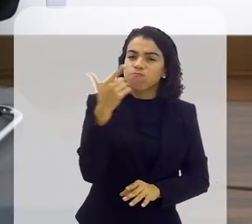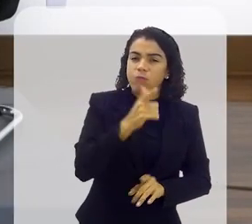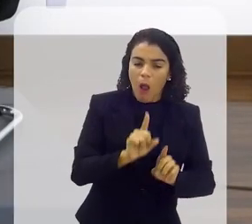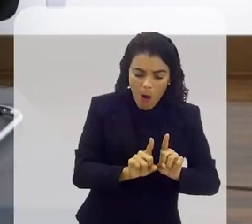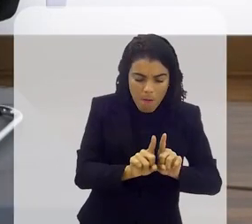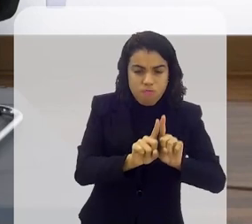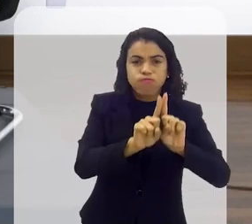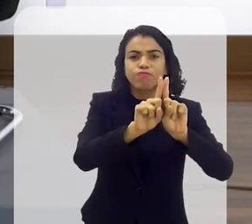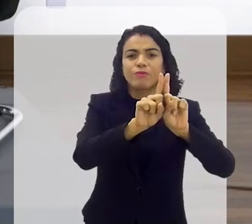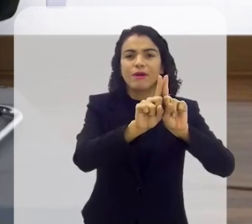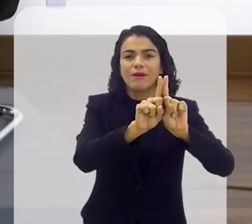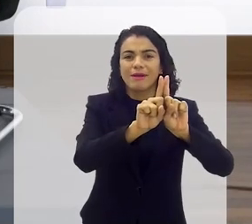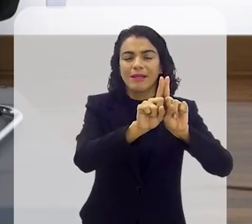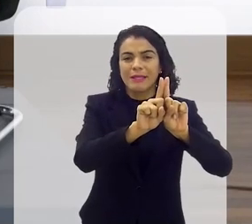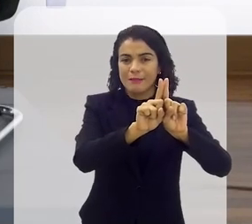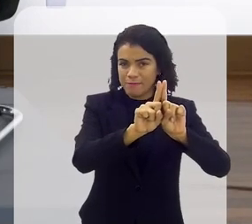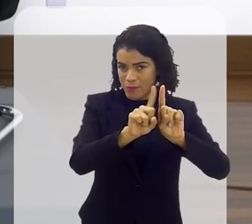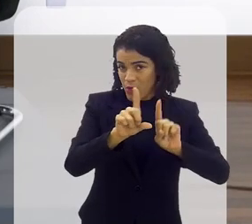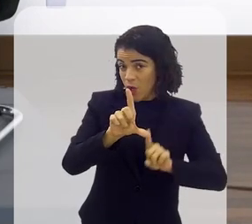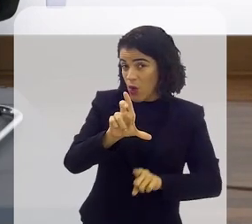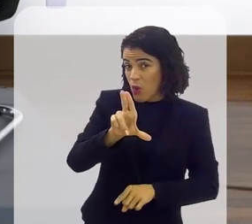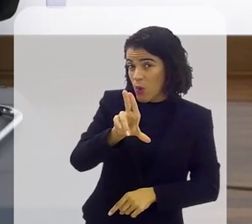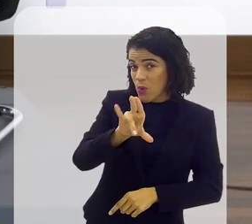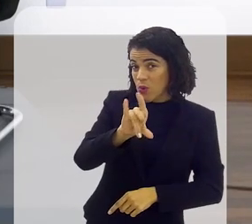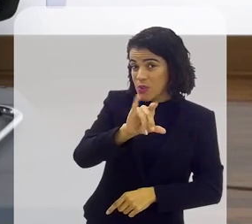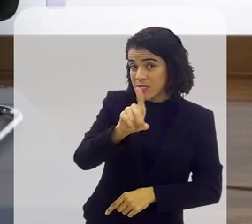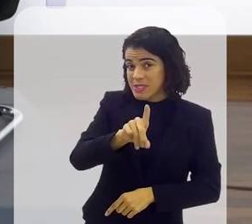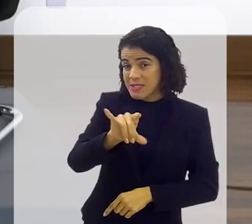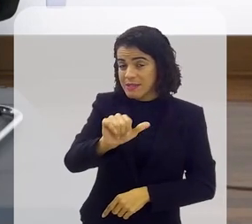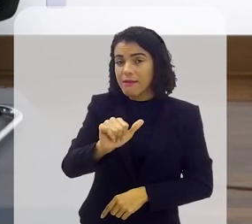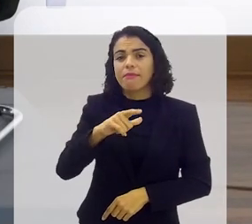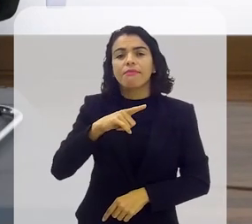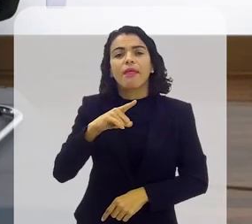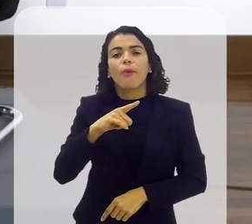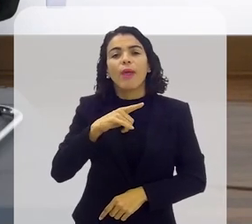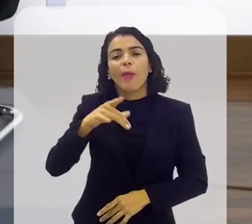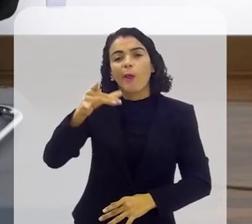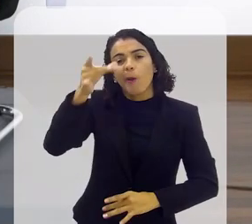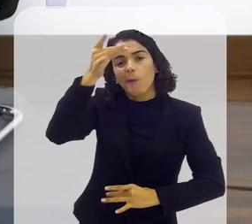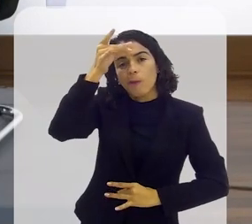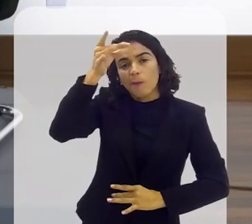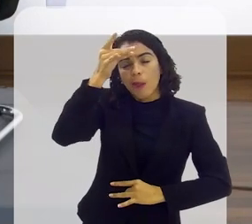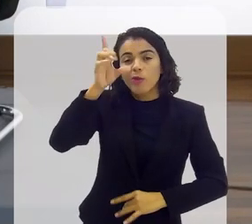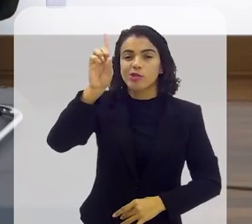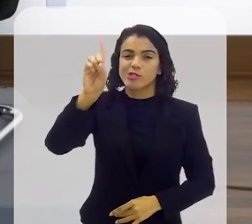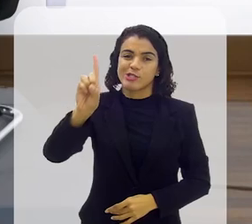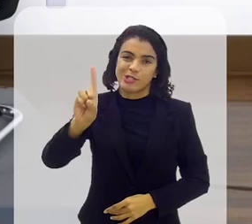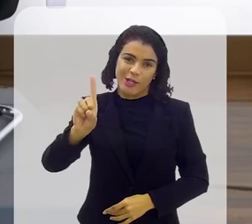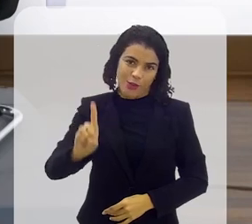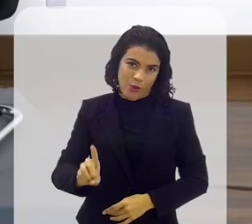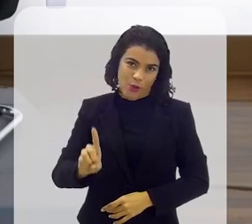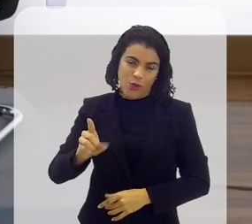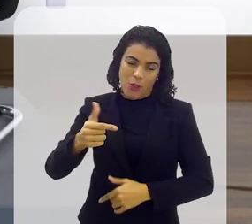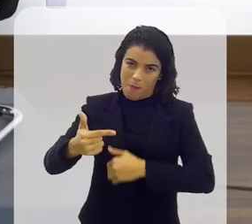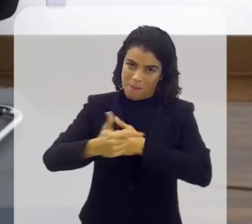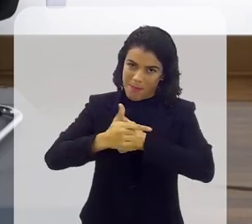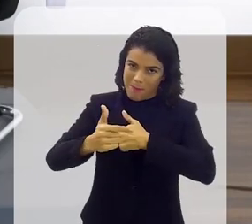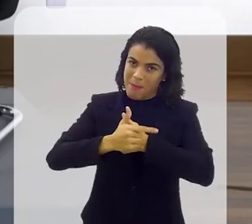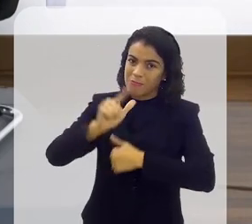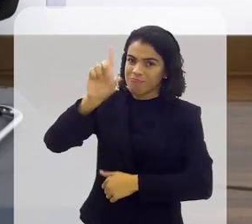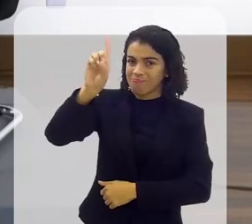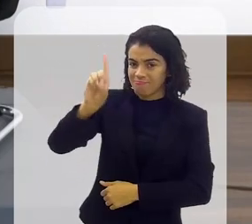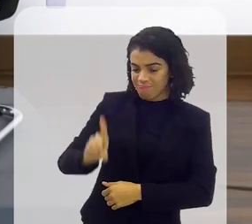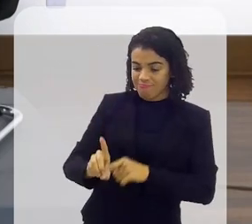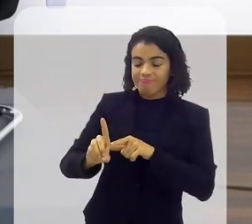aí para um bom resultado nesse impasse Luzia aí vem a figura do papel do diretor